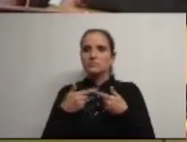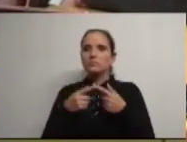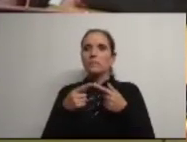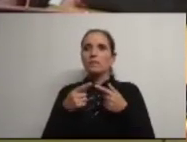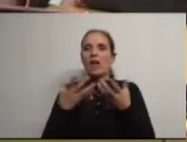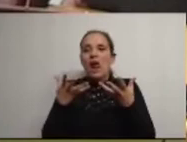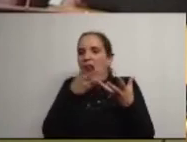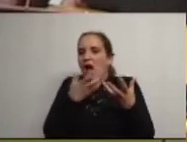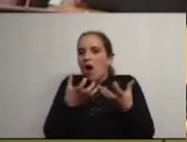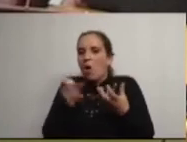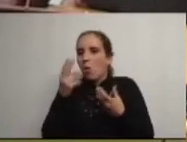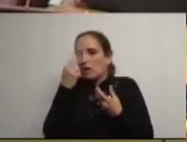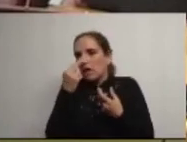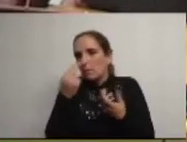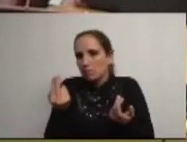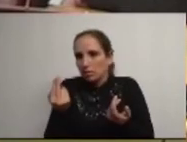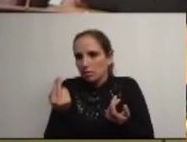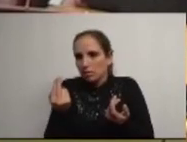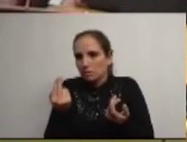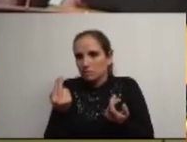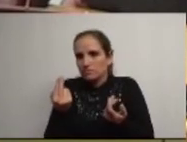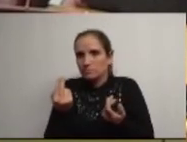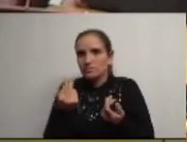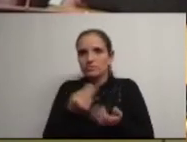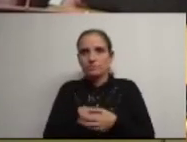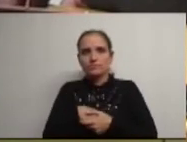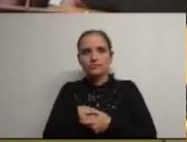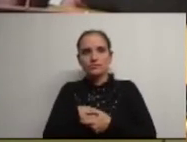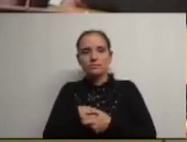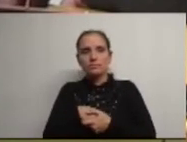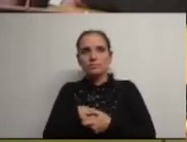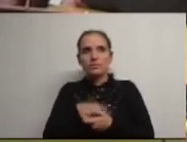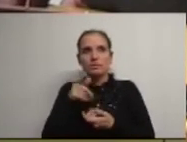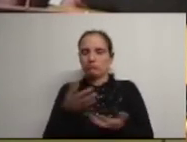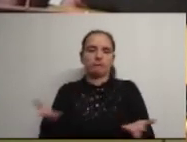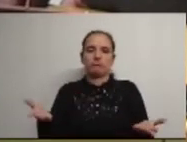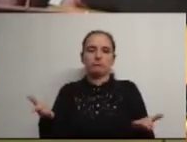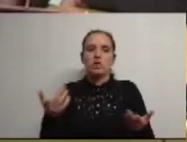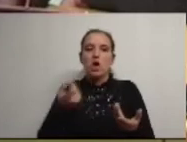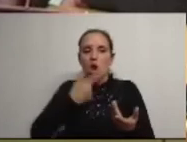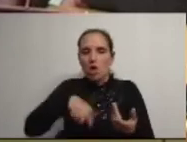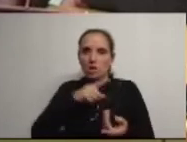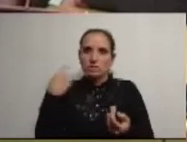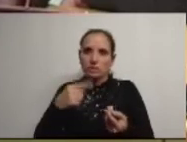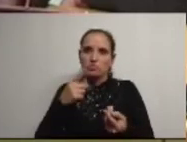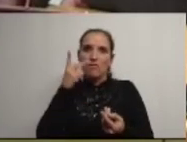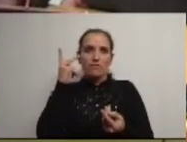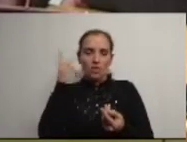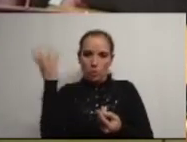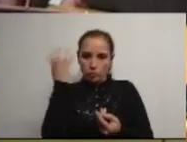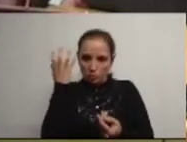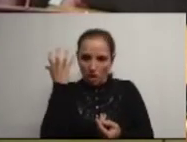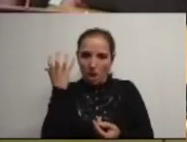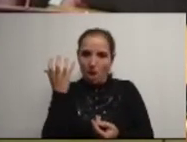sauna ou uma gripe em contrapeso meus senhores isto não me serve nós temos tido uma vida cultural